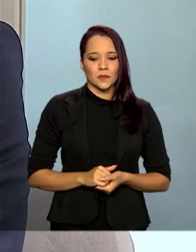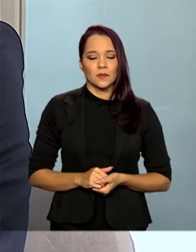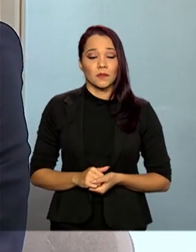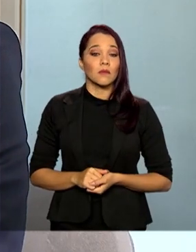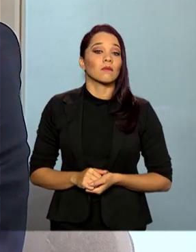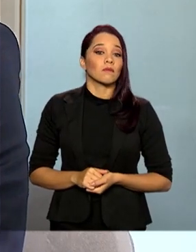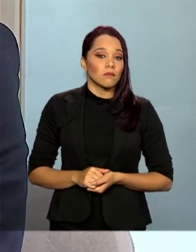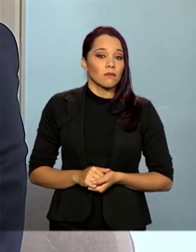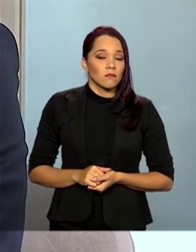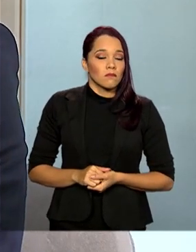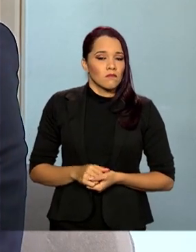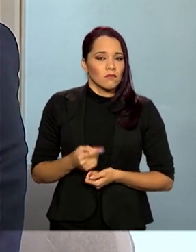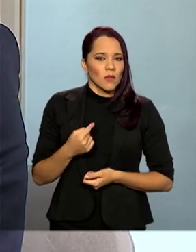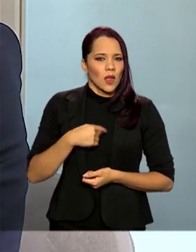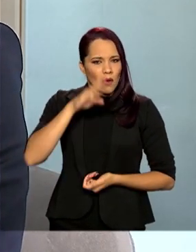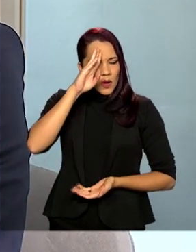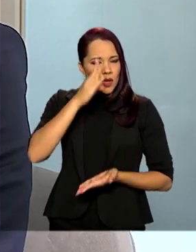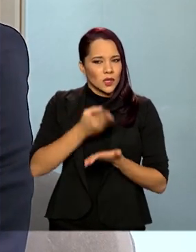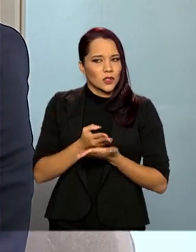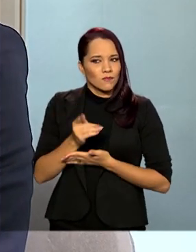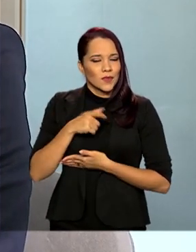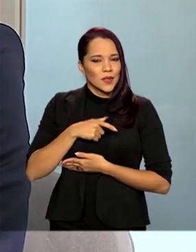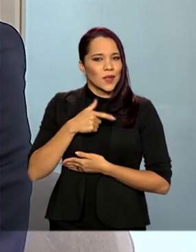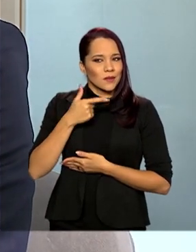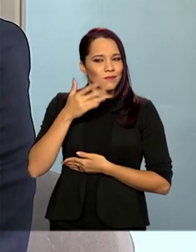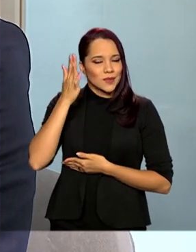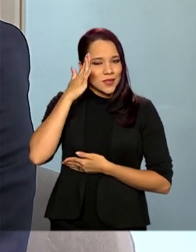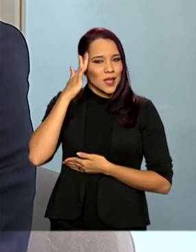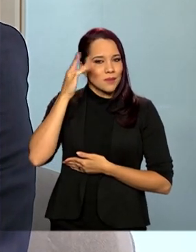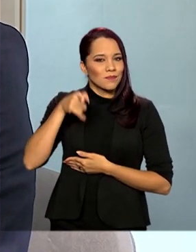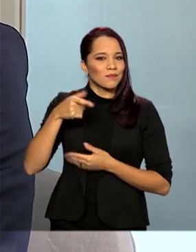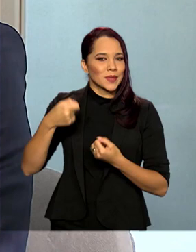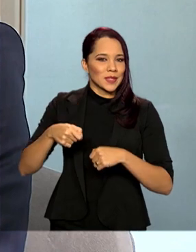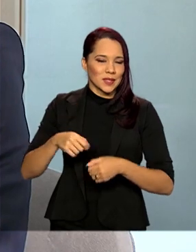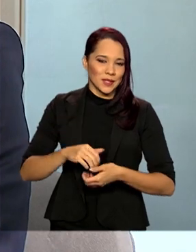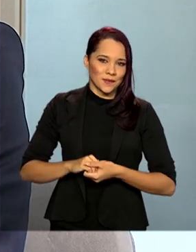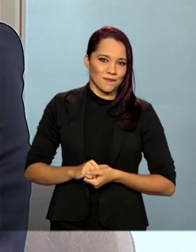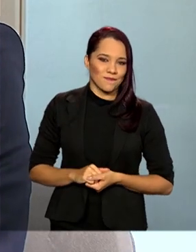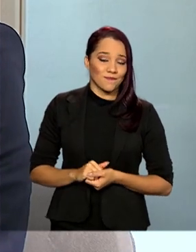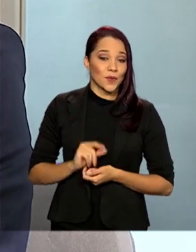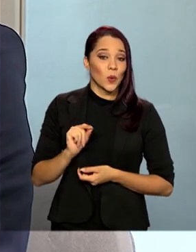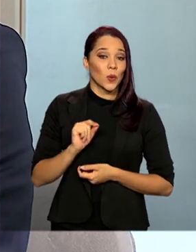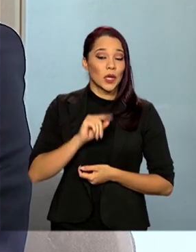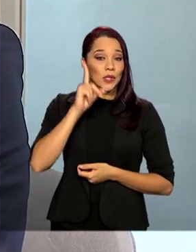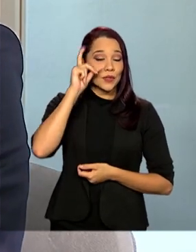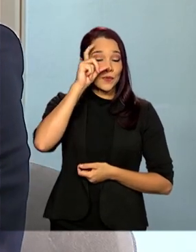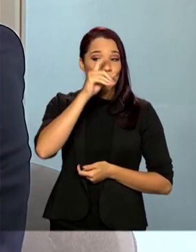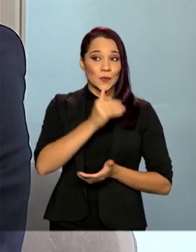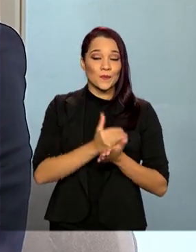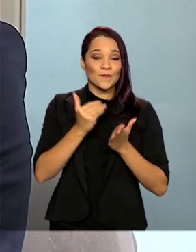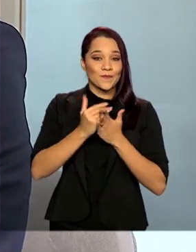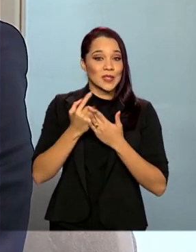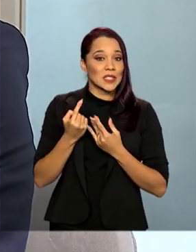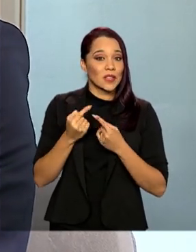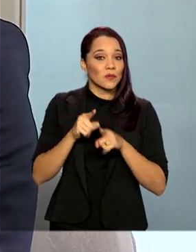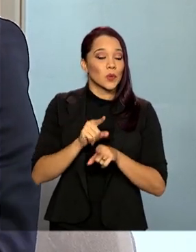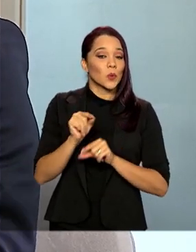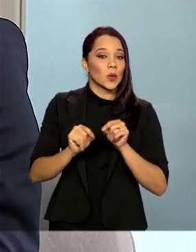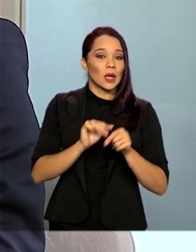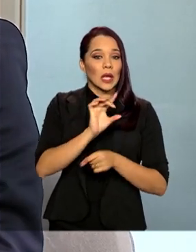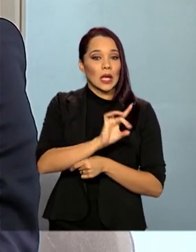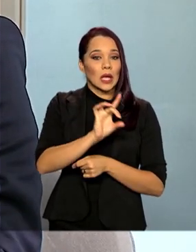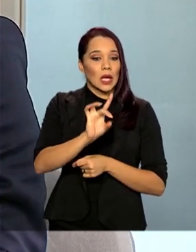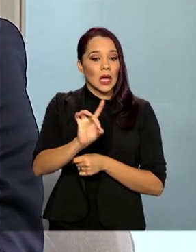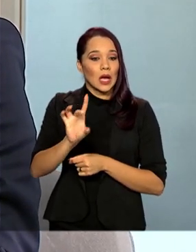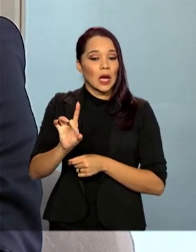Eu acredito que há uma consciência de que ela é necessária. O que é difícil, o maior desafio, eu diria, é que cada